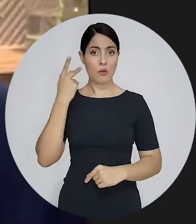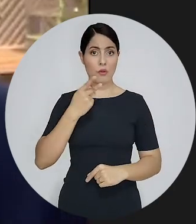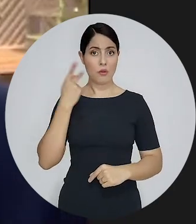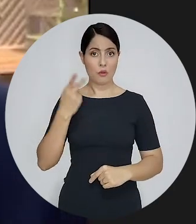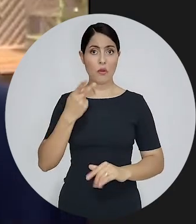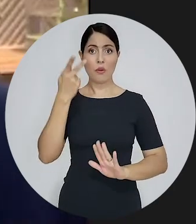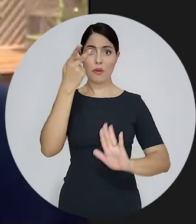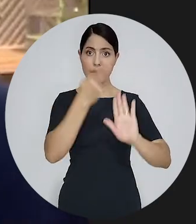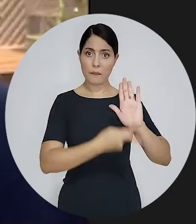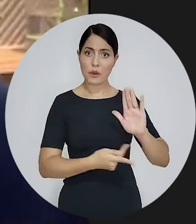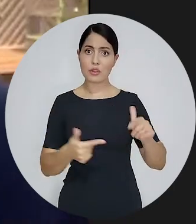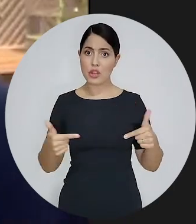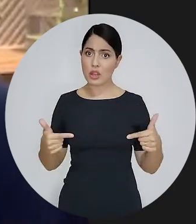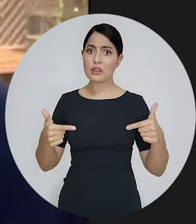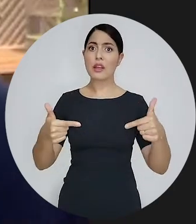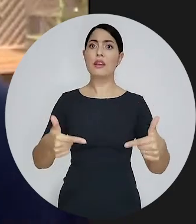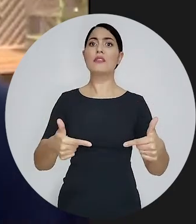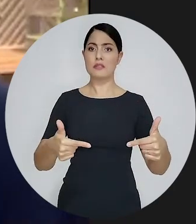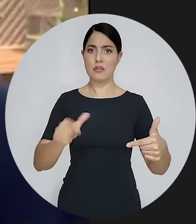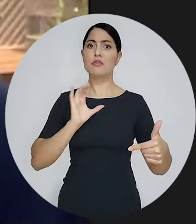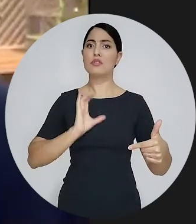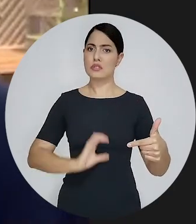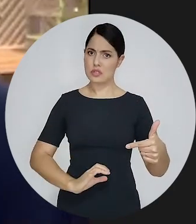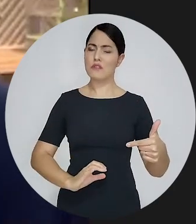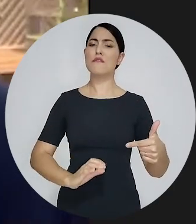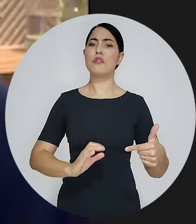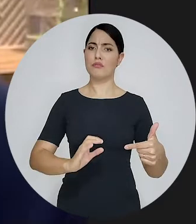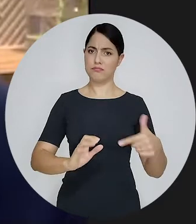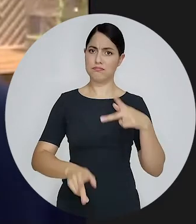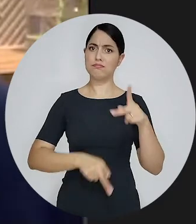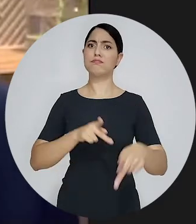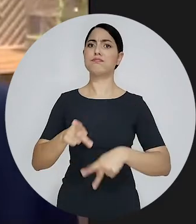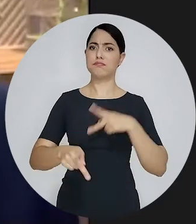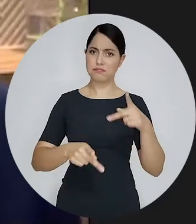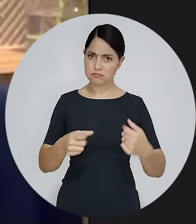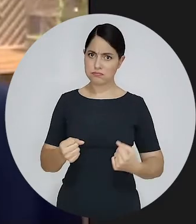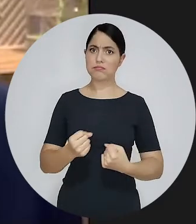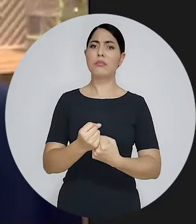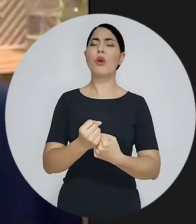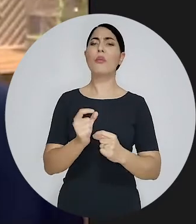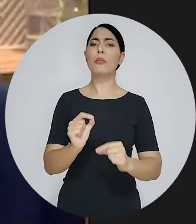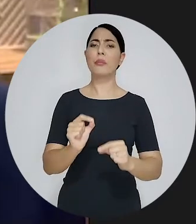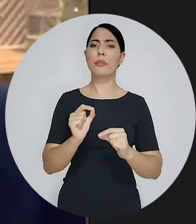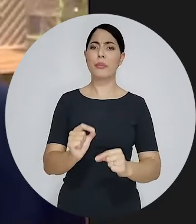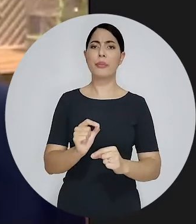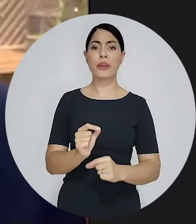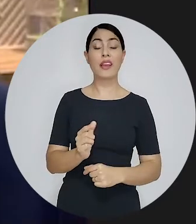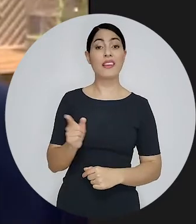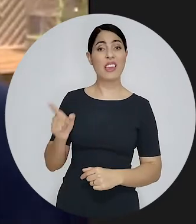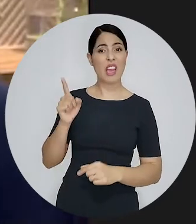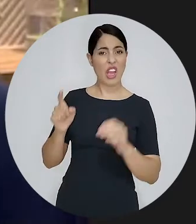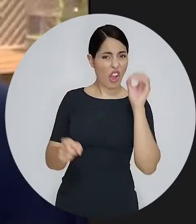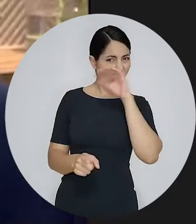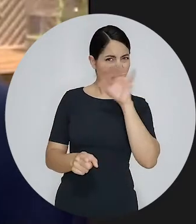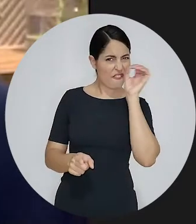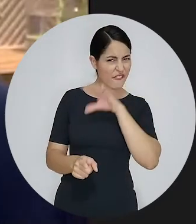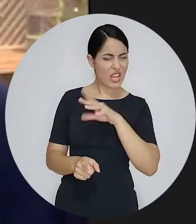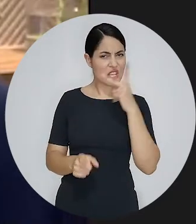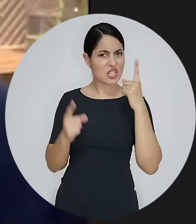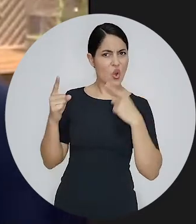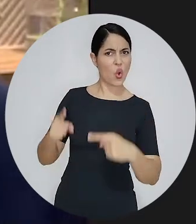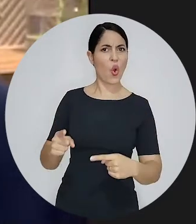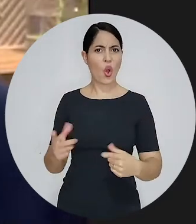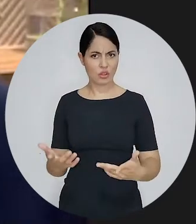responsabilizar o Estado sobre os danos coletivos produzidos pela advocacia porque aquela ofensa